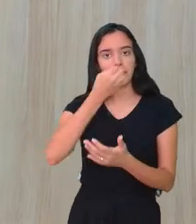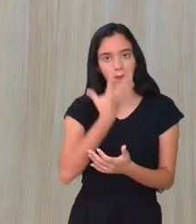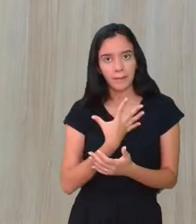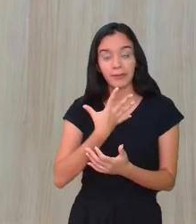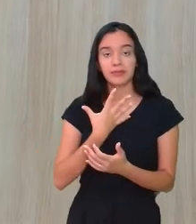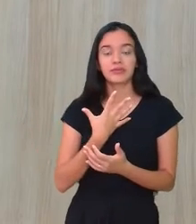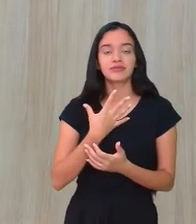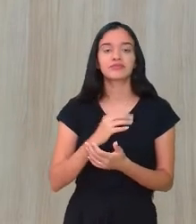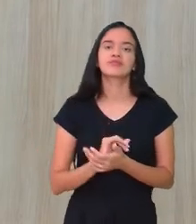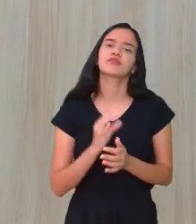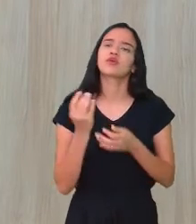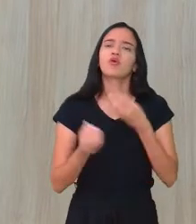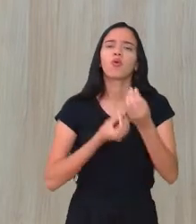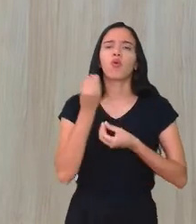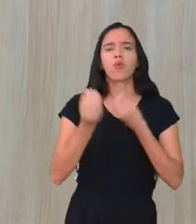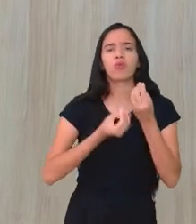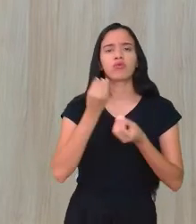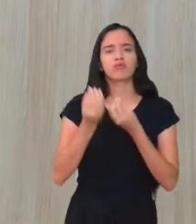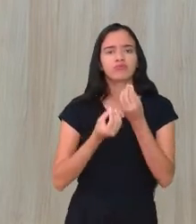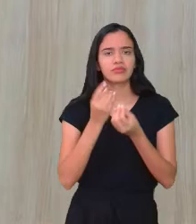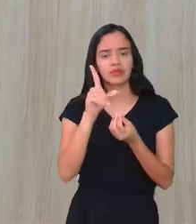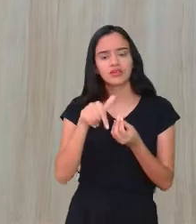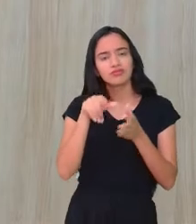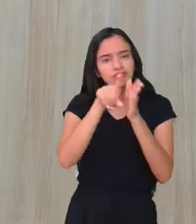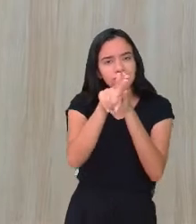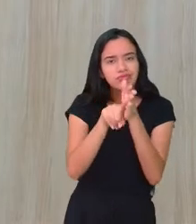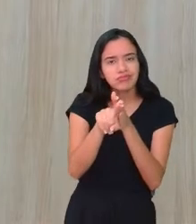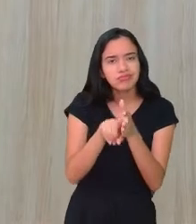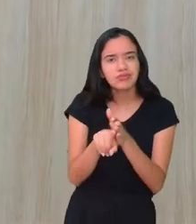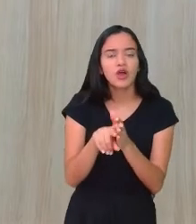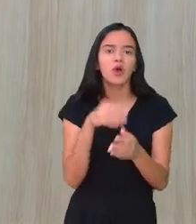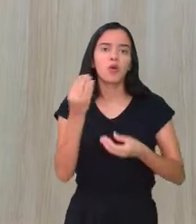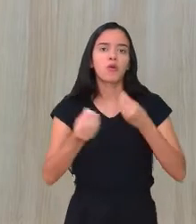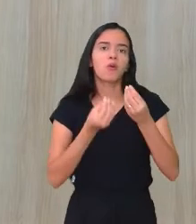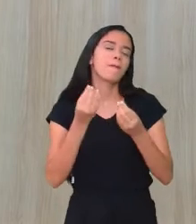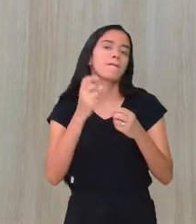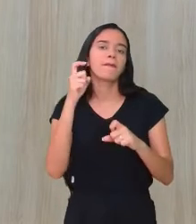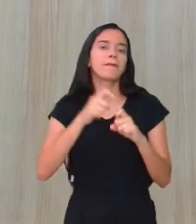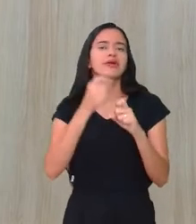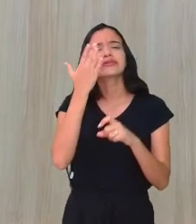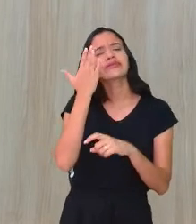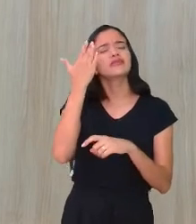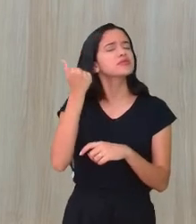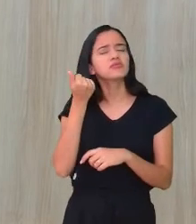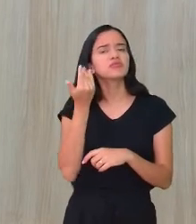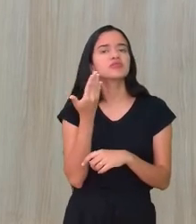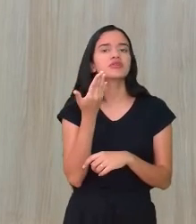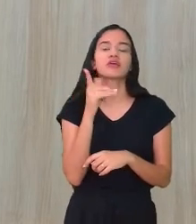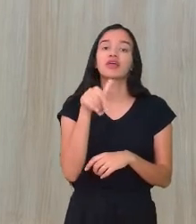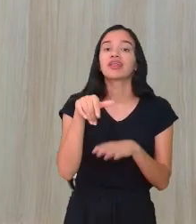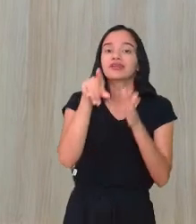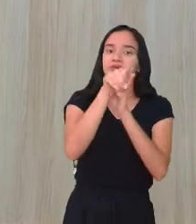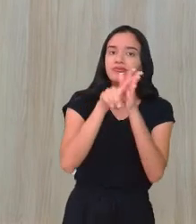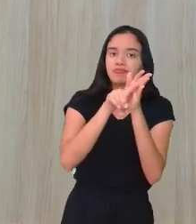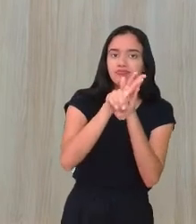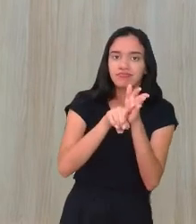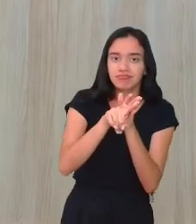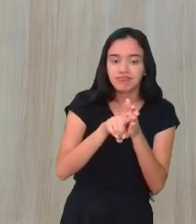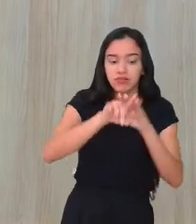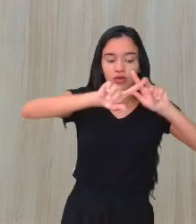vírus e como é feito o diagnóstico como é que o médico vai saber então é feito por meio de exames